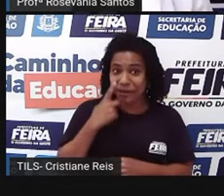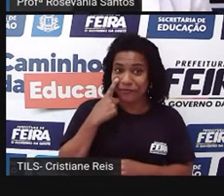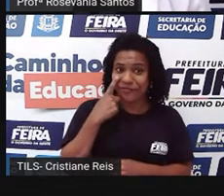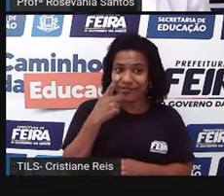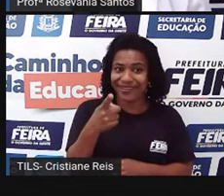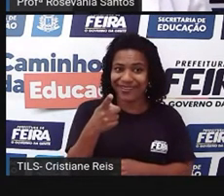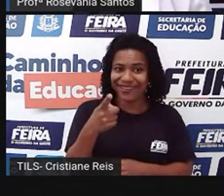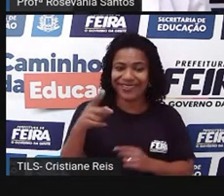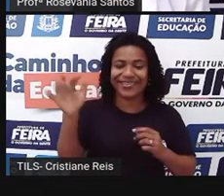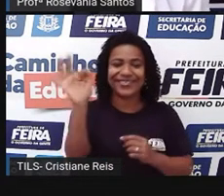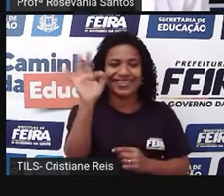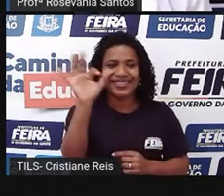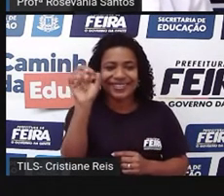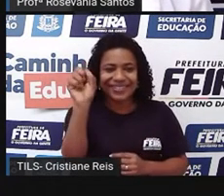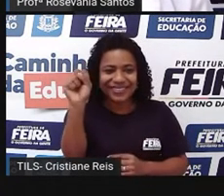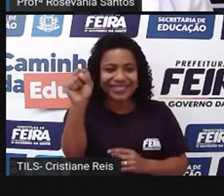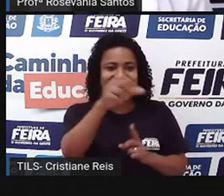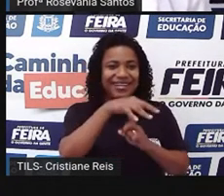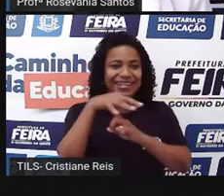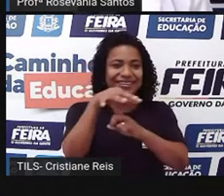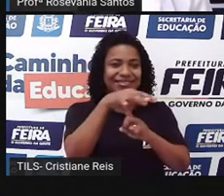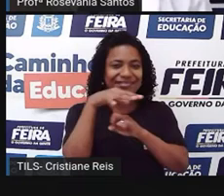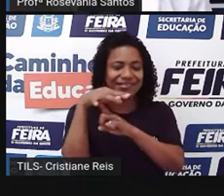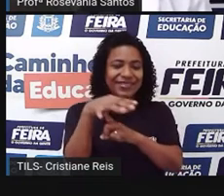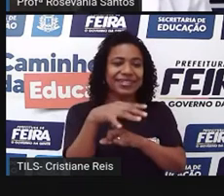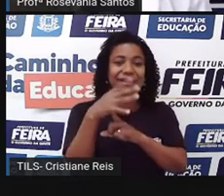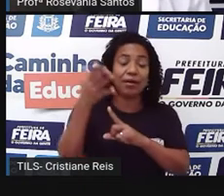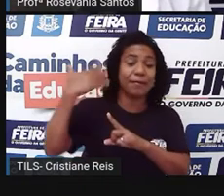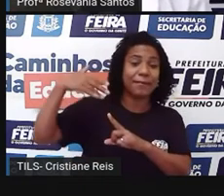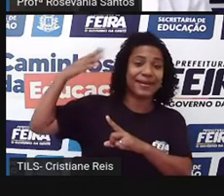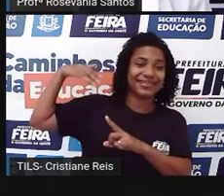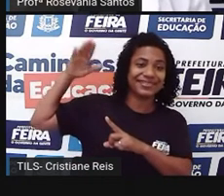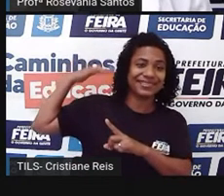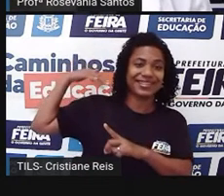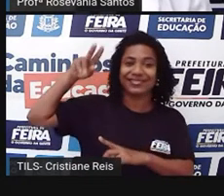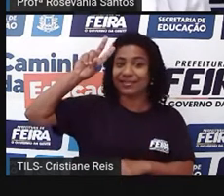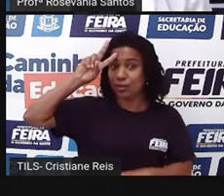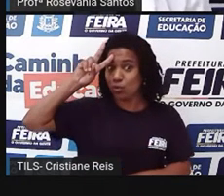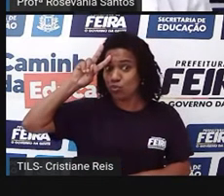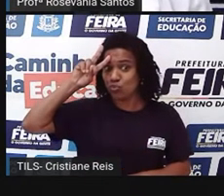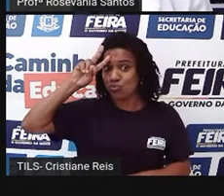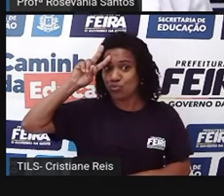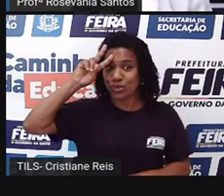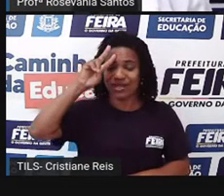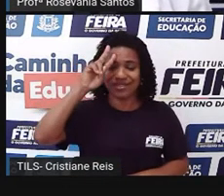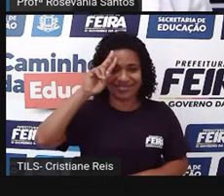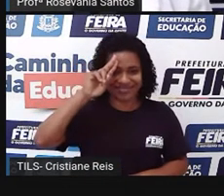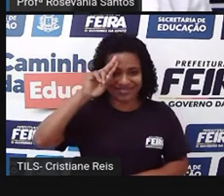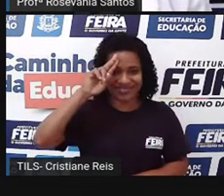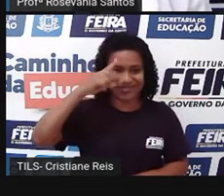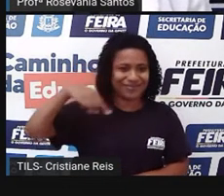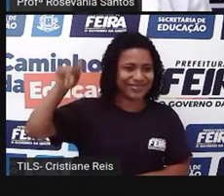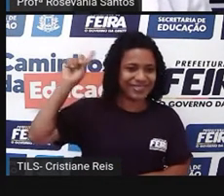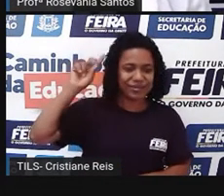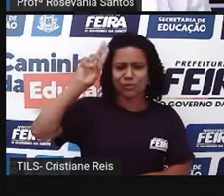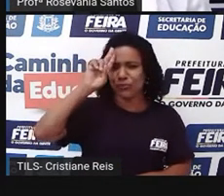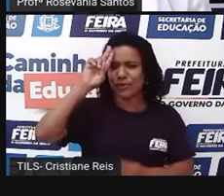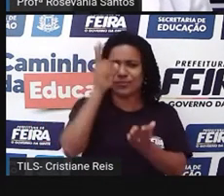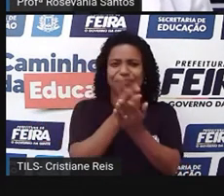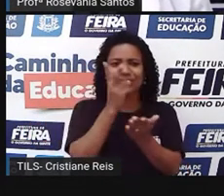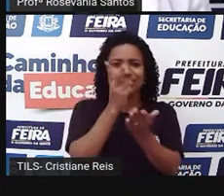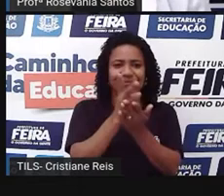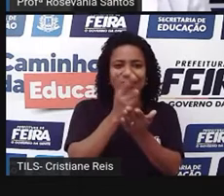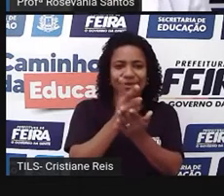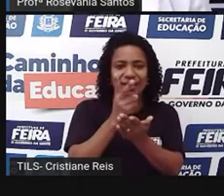feira que acontecia, né? Essa feira livre que acontecia toda segunda-feira, né? É uma imagem antiga de feira.